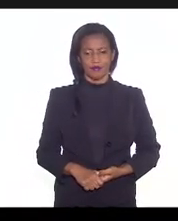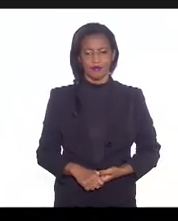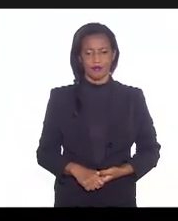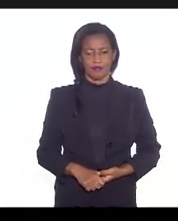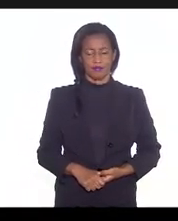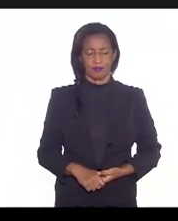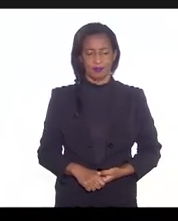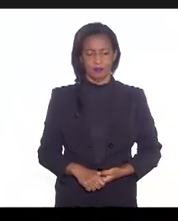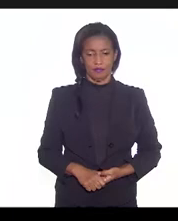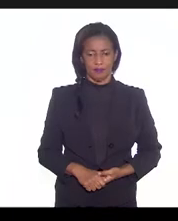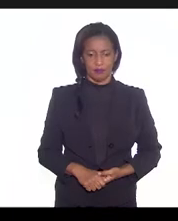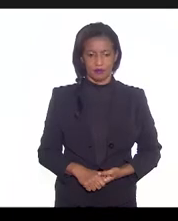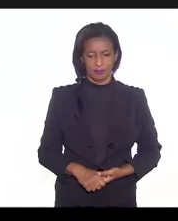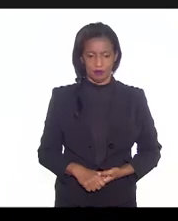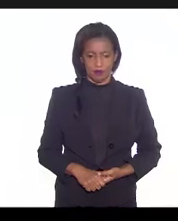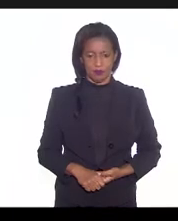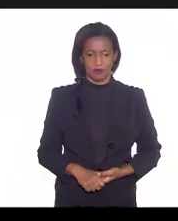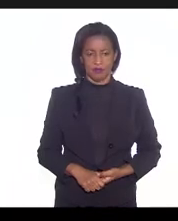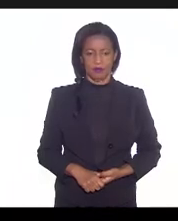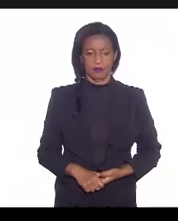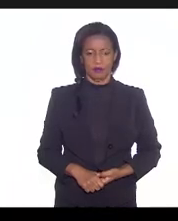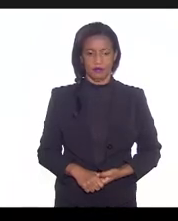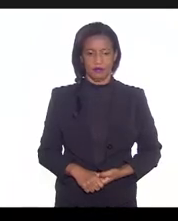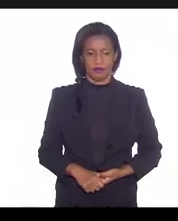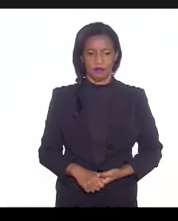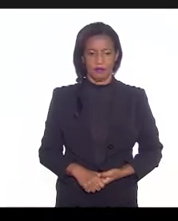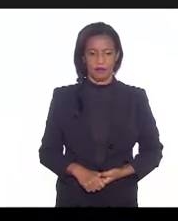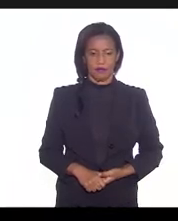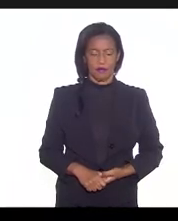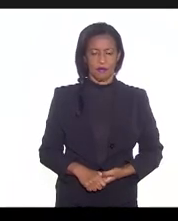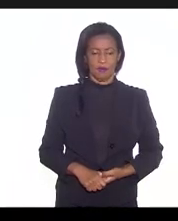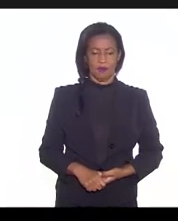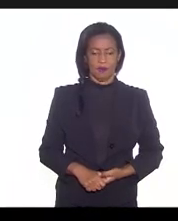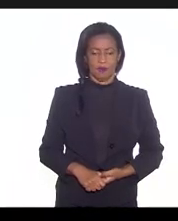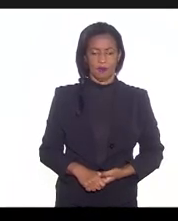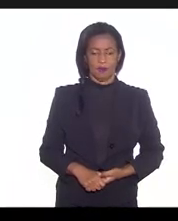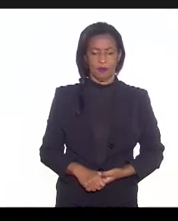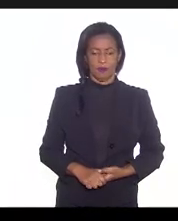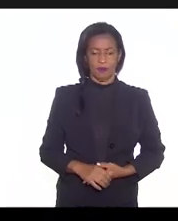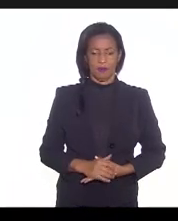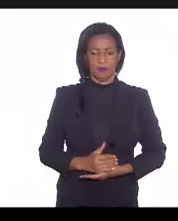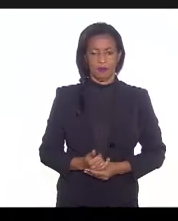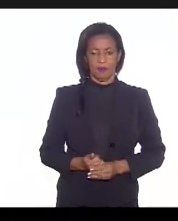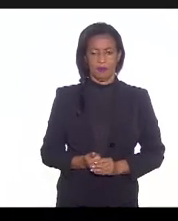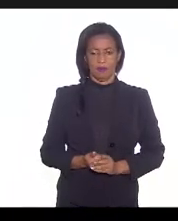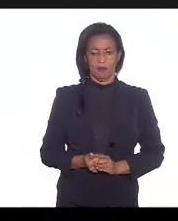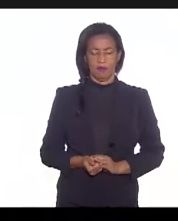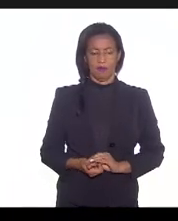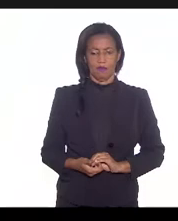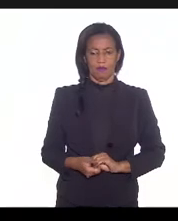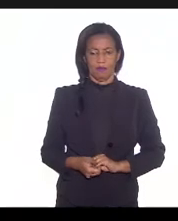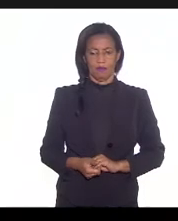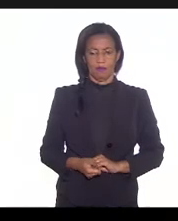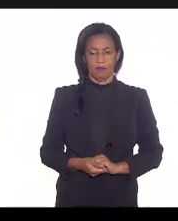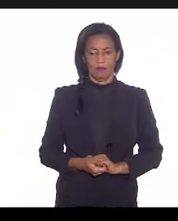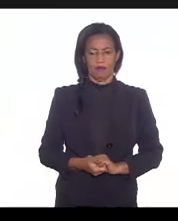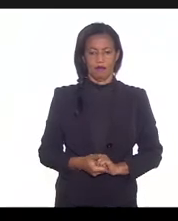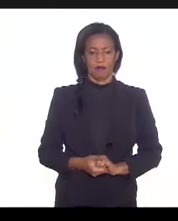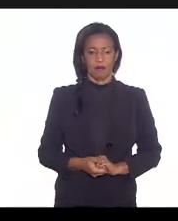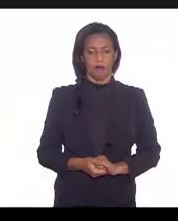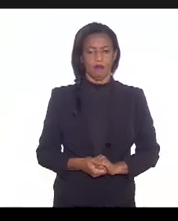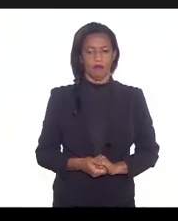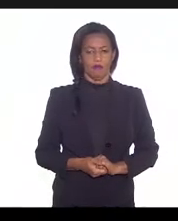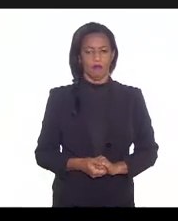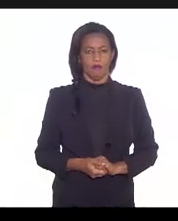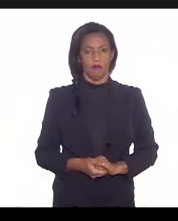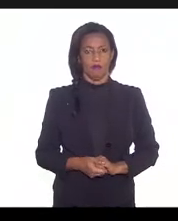para ela deve estar com dificuldade no som. Peço